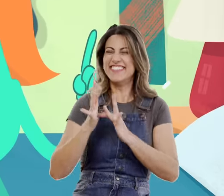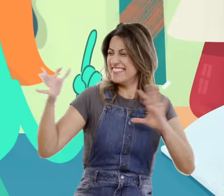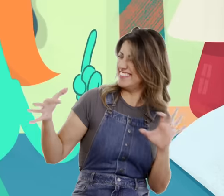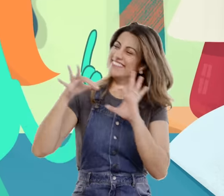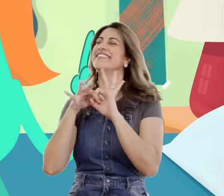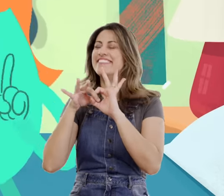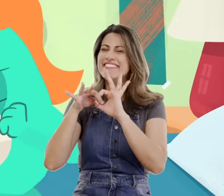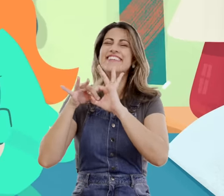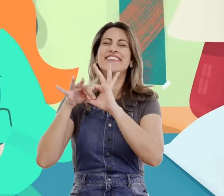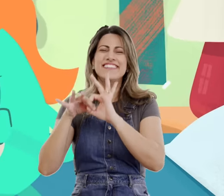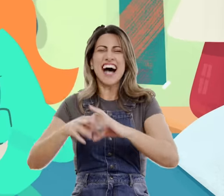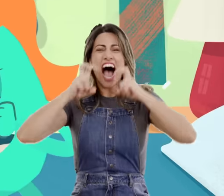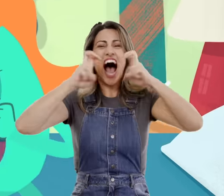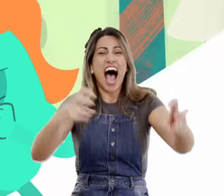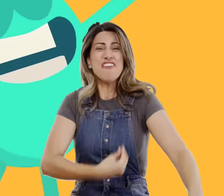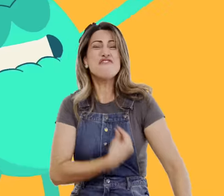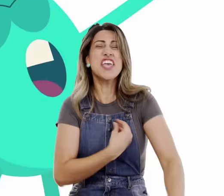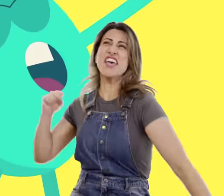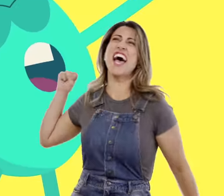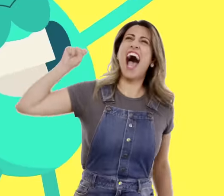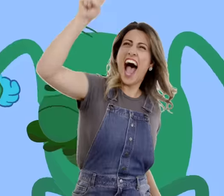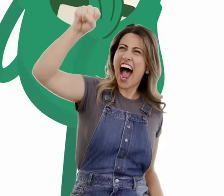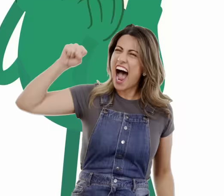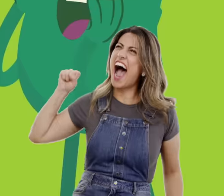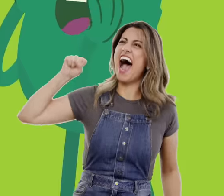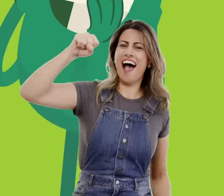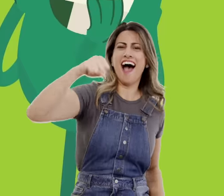em Jesus Diga vivo